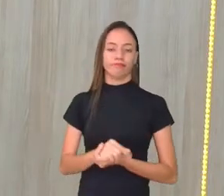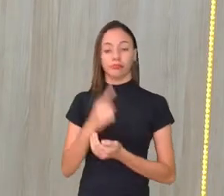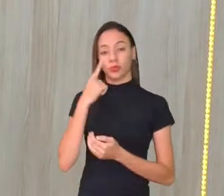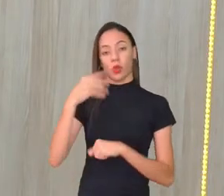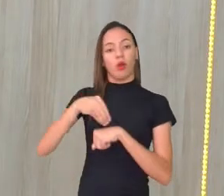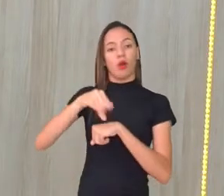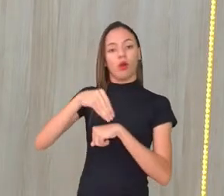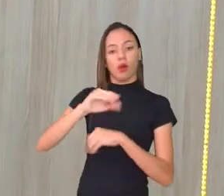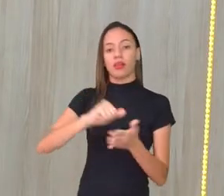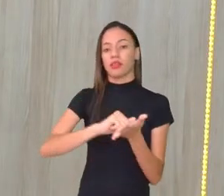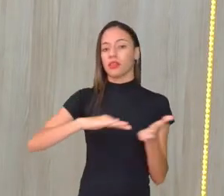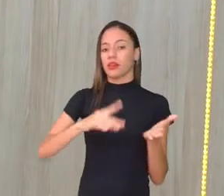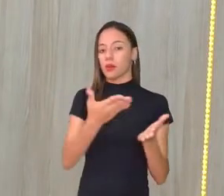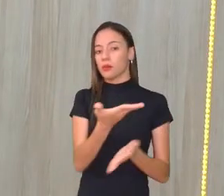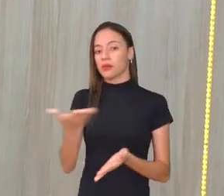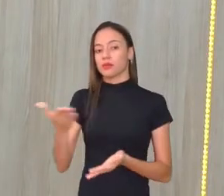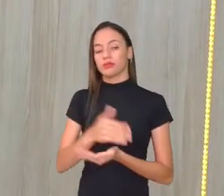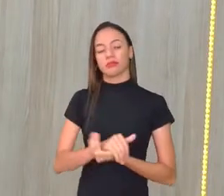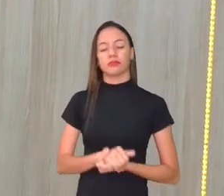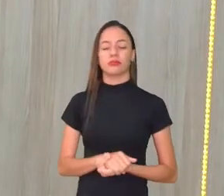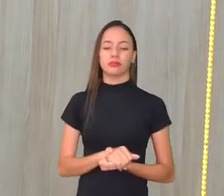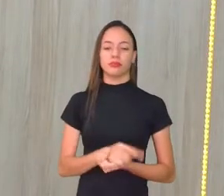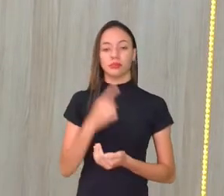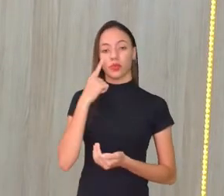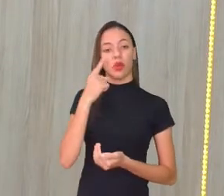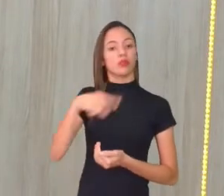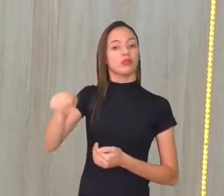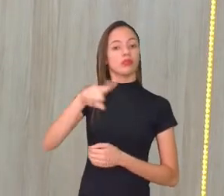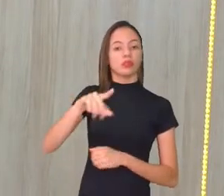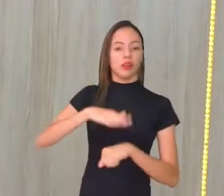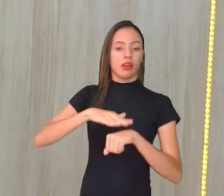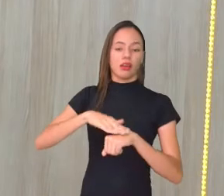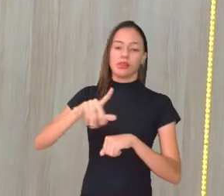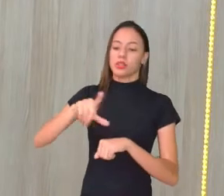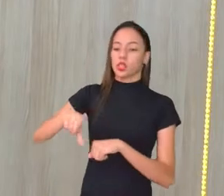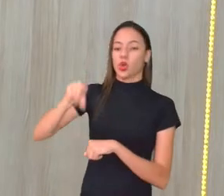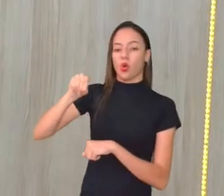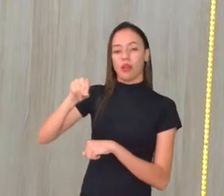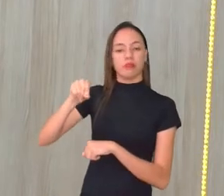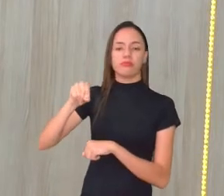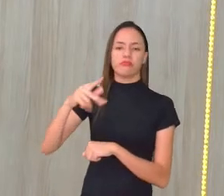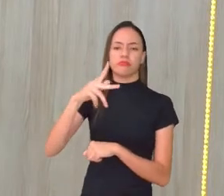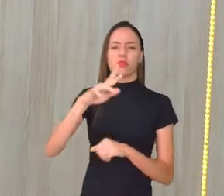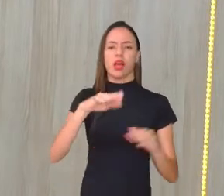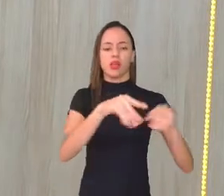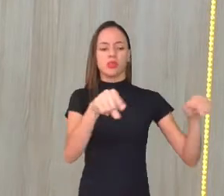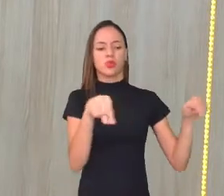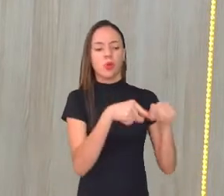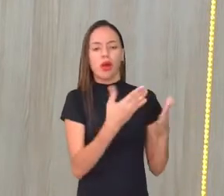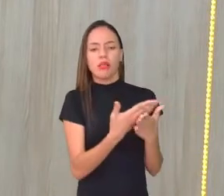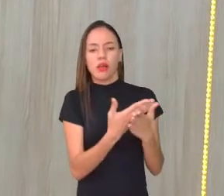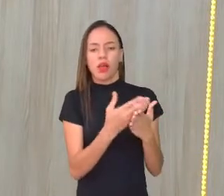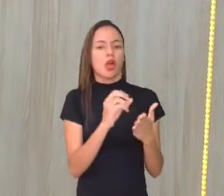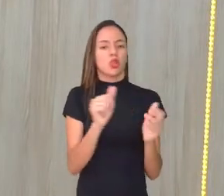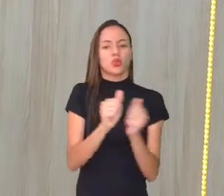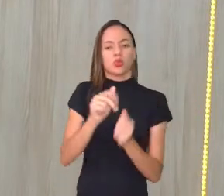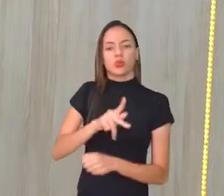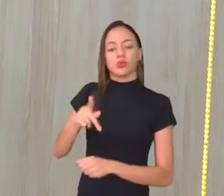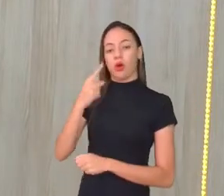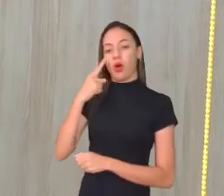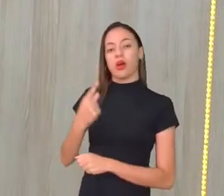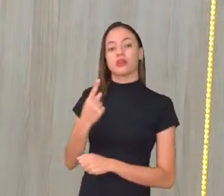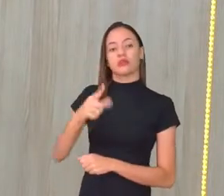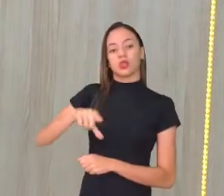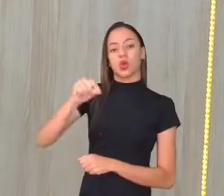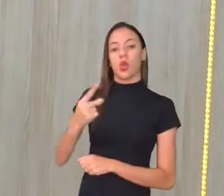sugestão de atividade, tá? Você vai escolher na sua sala, com seu professor ou professora, um transporte público. Seja ele